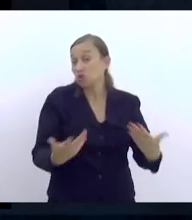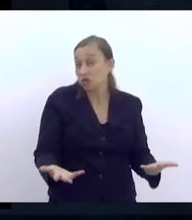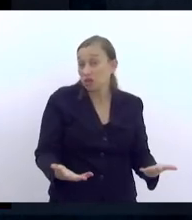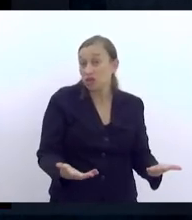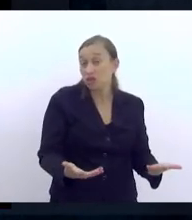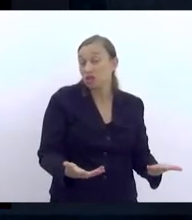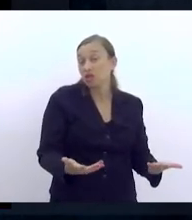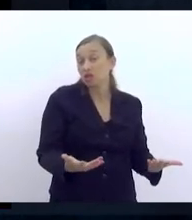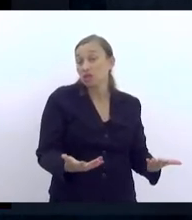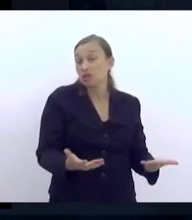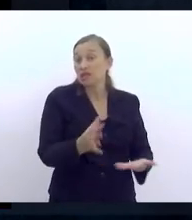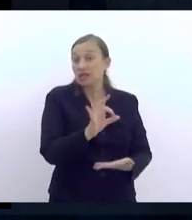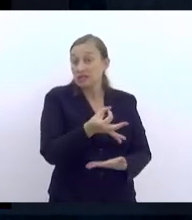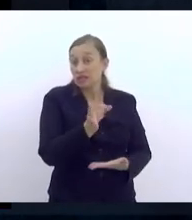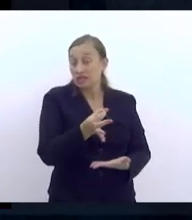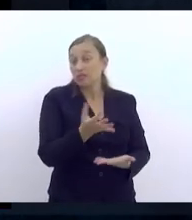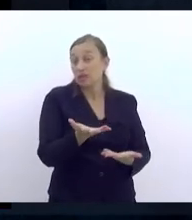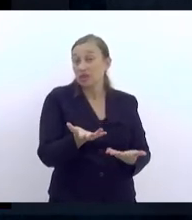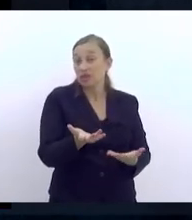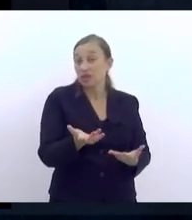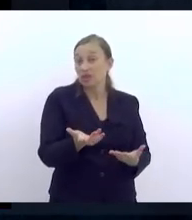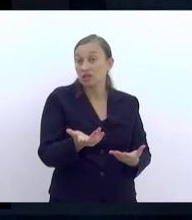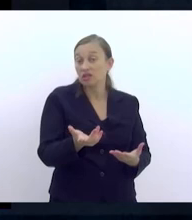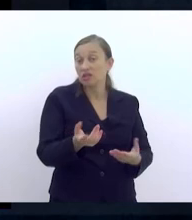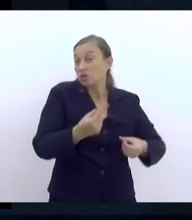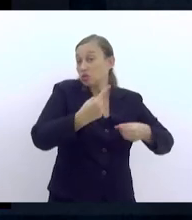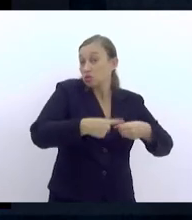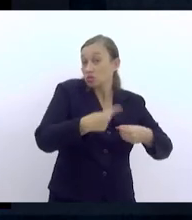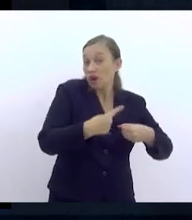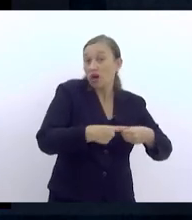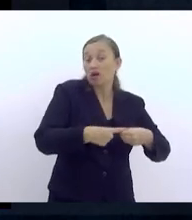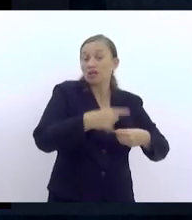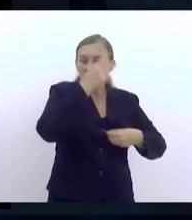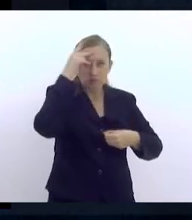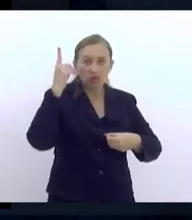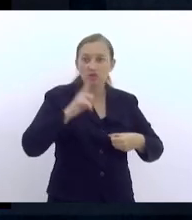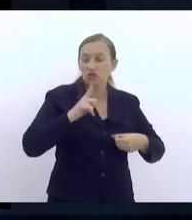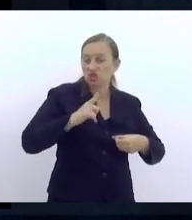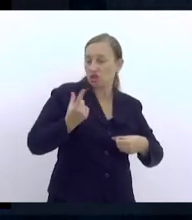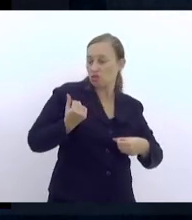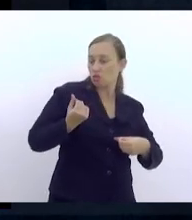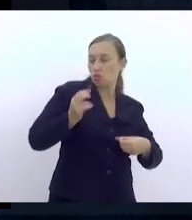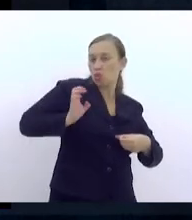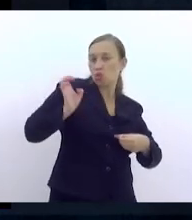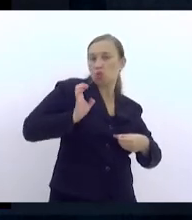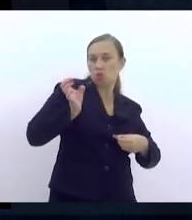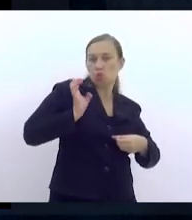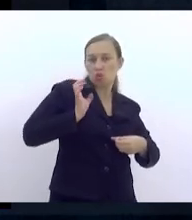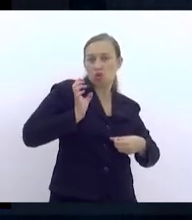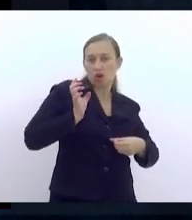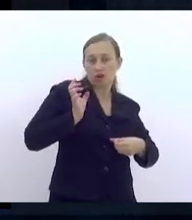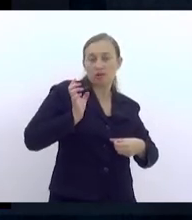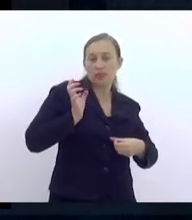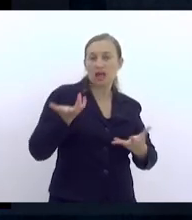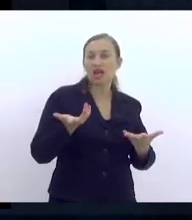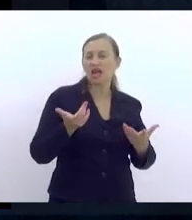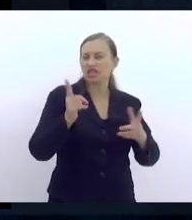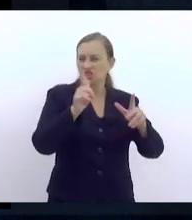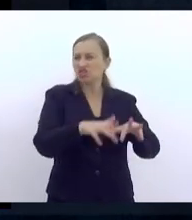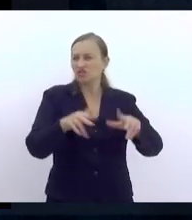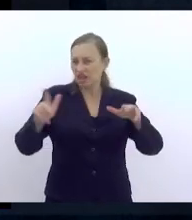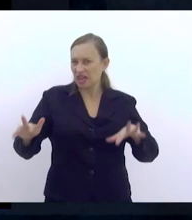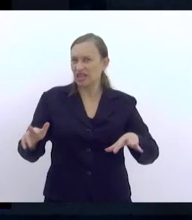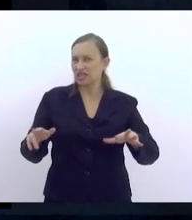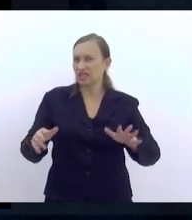que justamente vão estar nos bairros onde as pessoas têm o maior poder aquisitivo, essa diferenciação